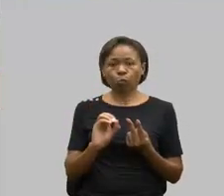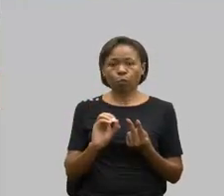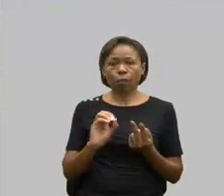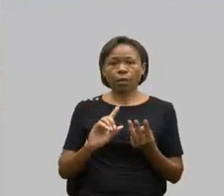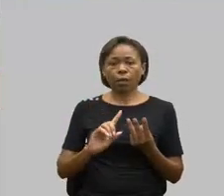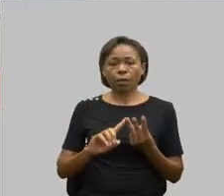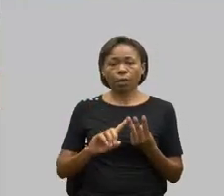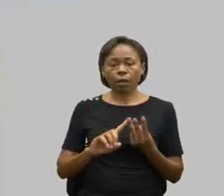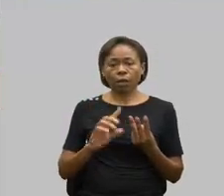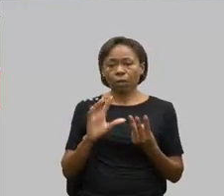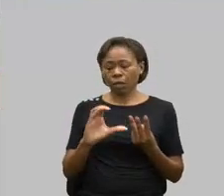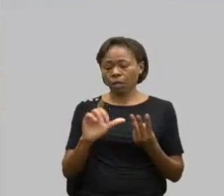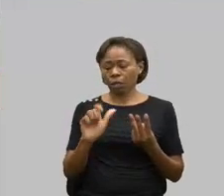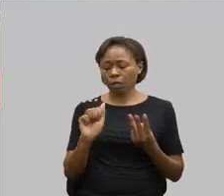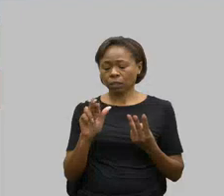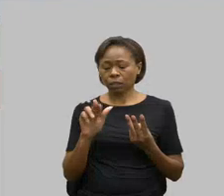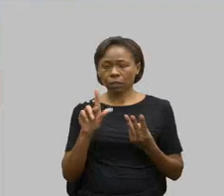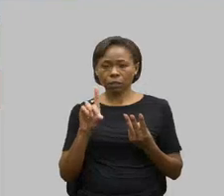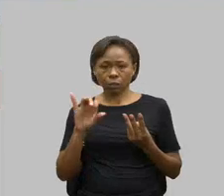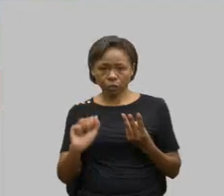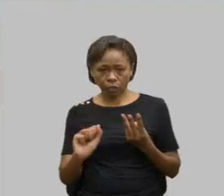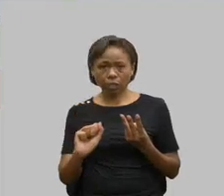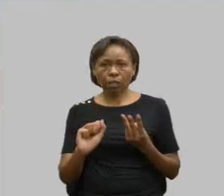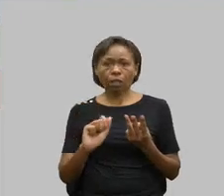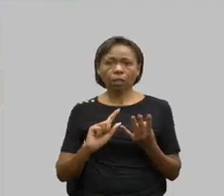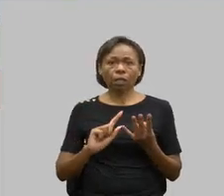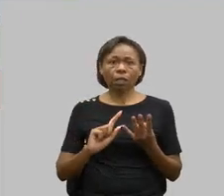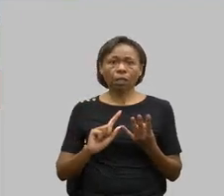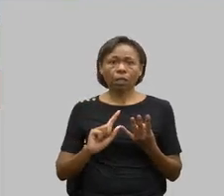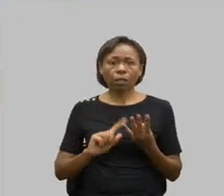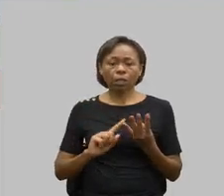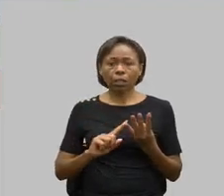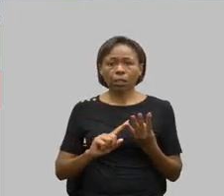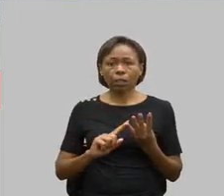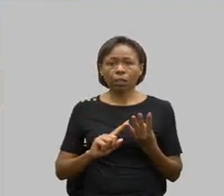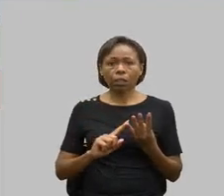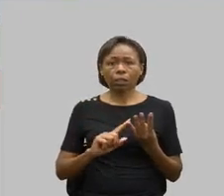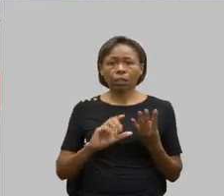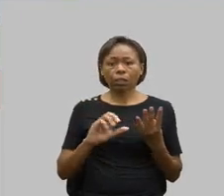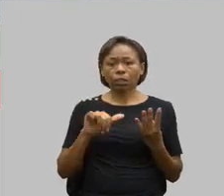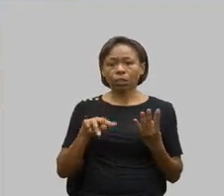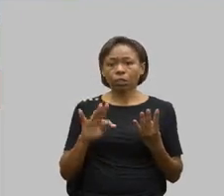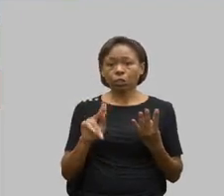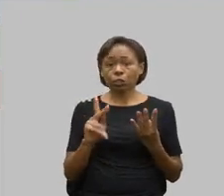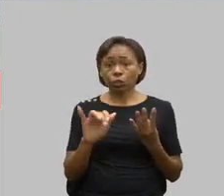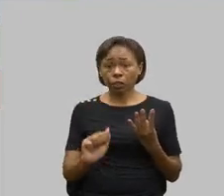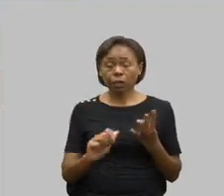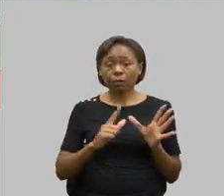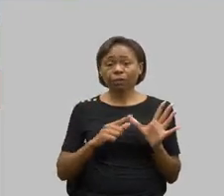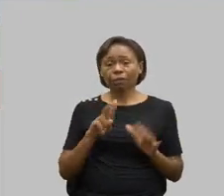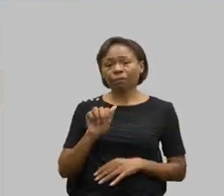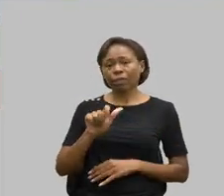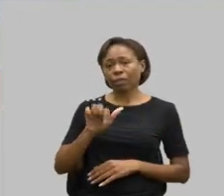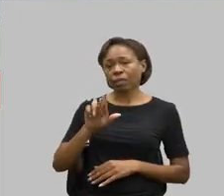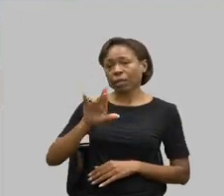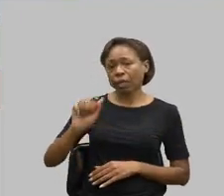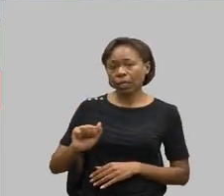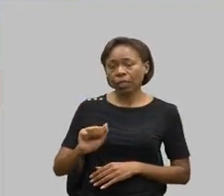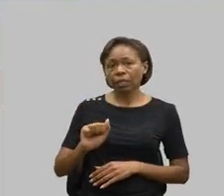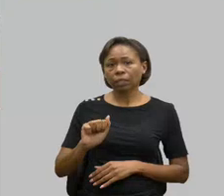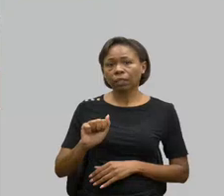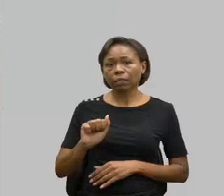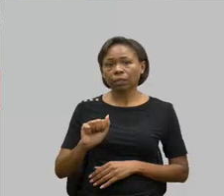tia Cláudia Camilo da Silva, irmã, prestante Cíndia Camilo, Valéria Ribeiro Salgado de Melo, mãe da